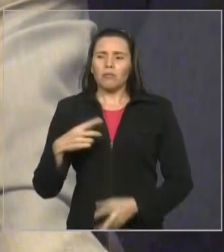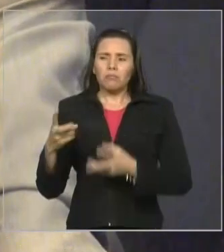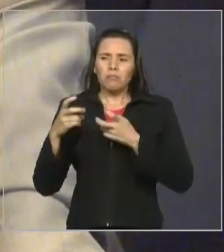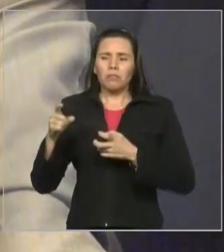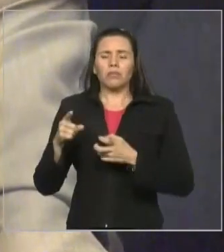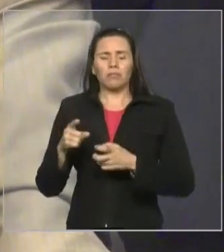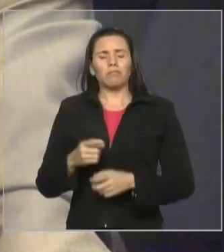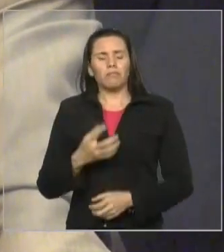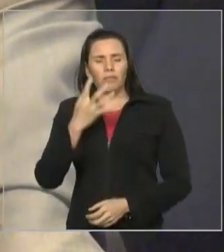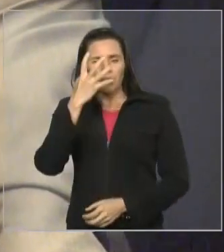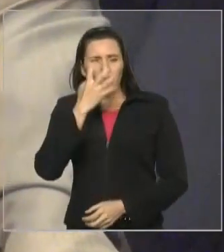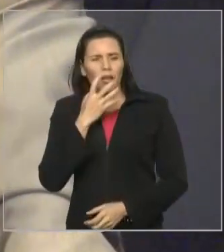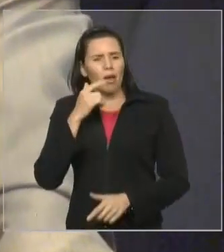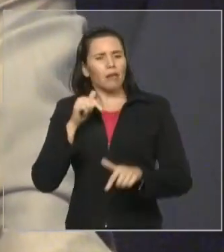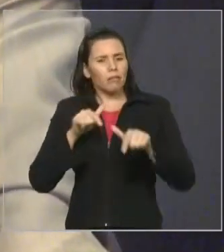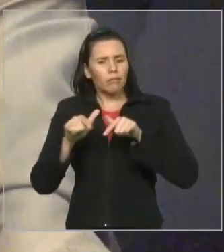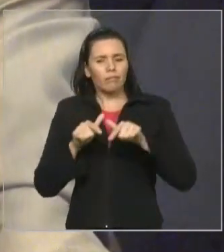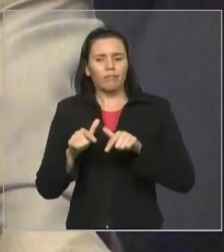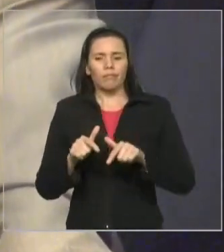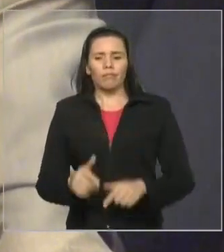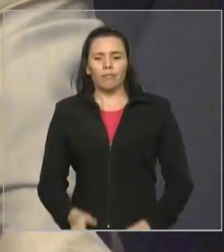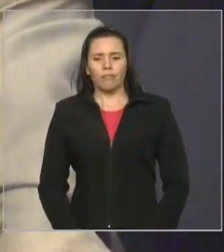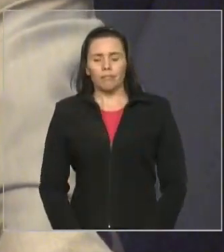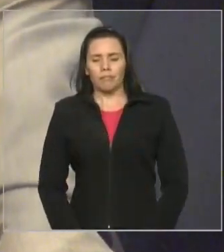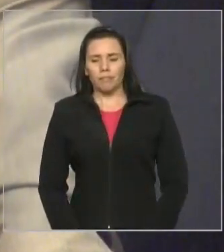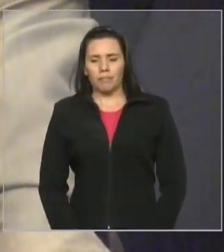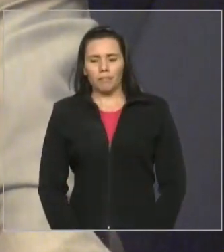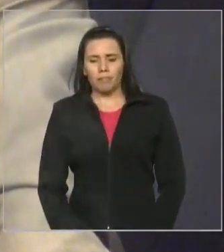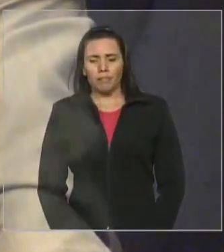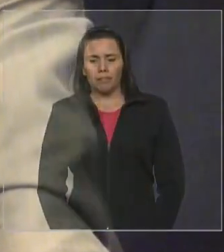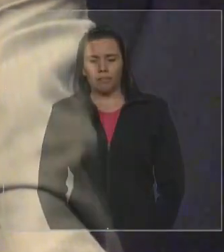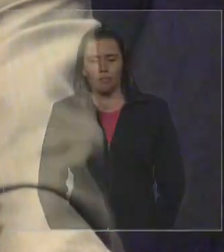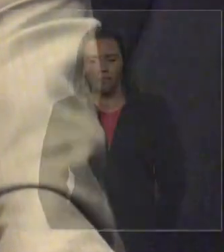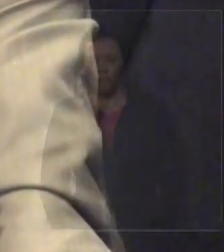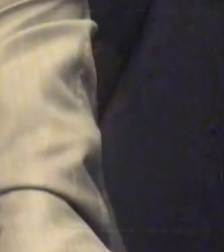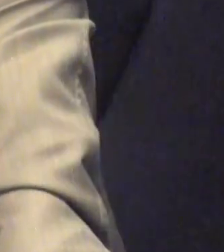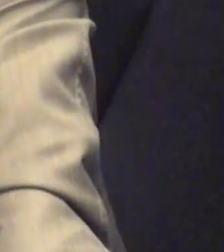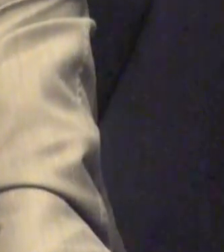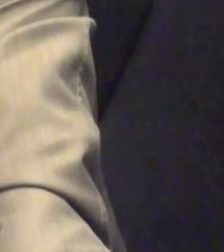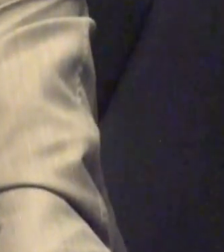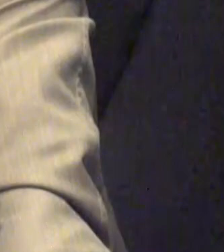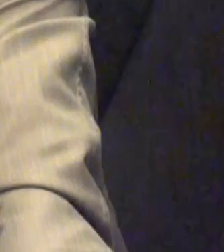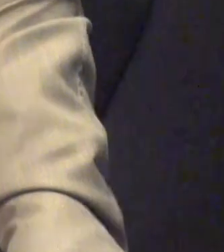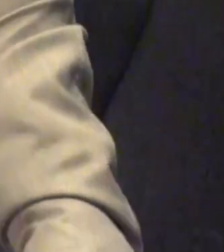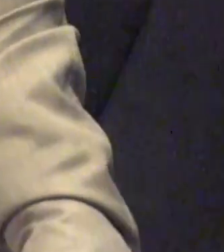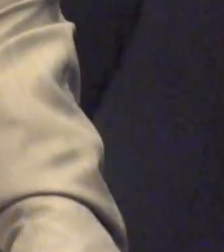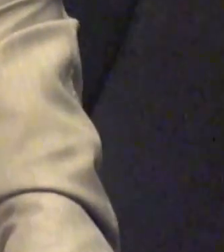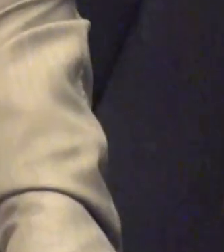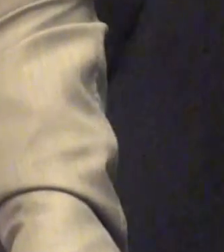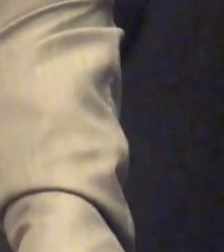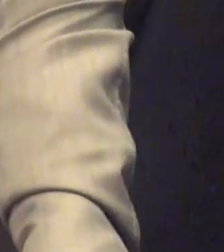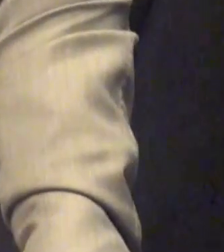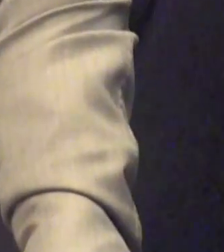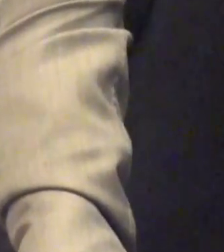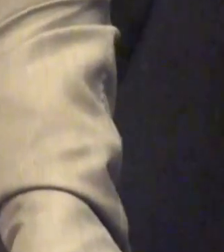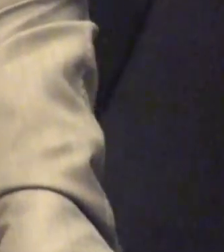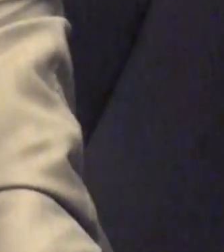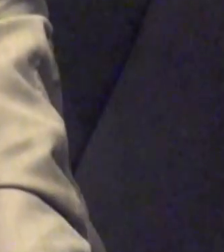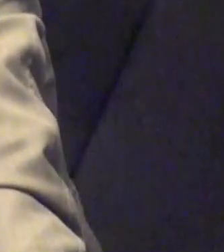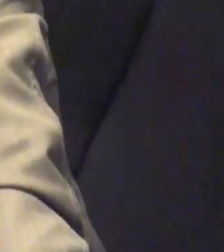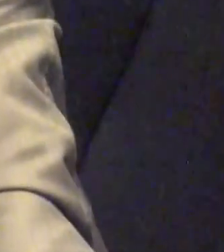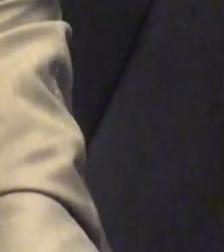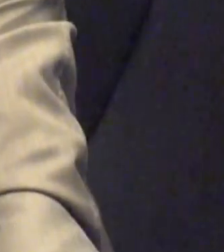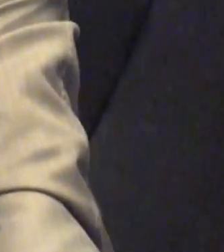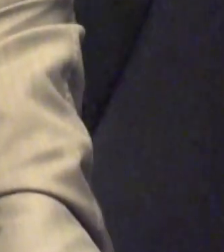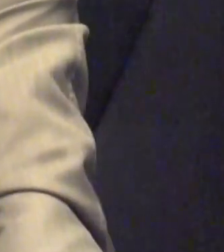da sua seriedade, da maneira como você, naquele momento, foi presidente dessa casa e como levou esse trabalho como